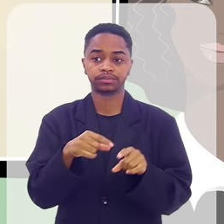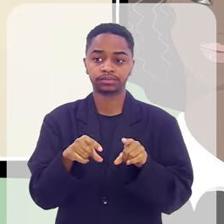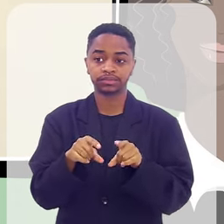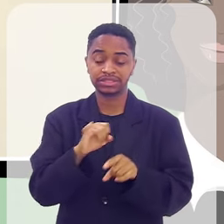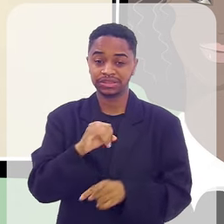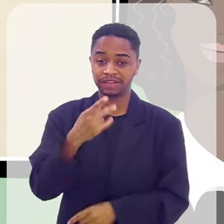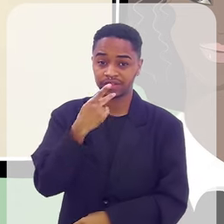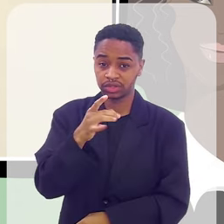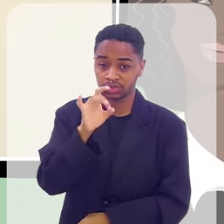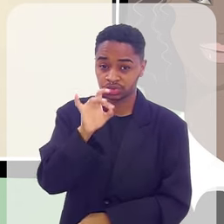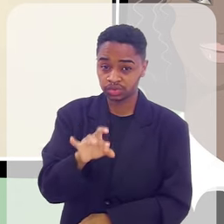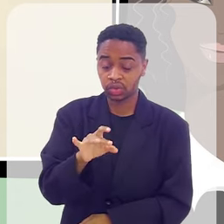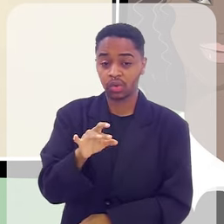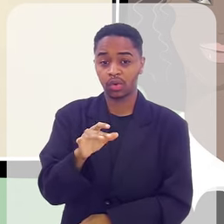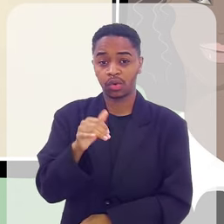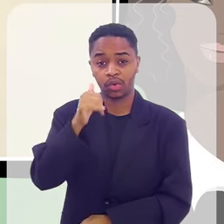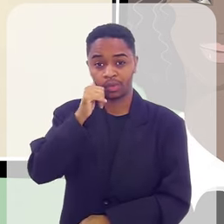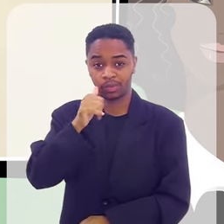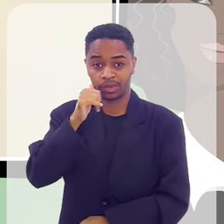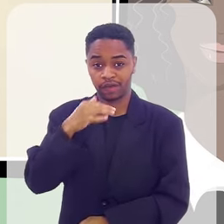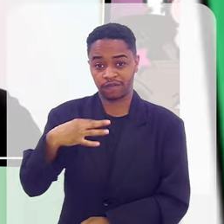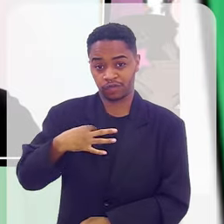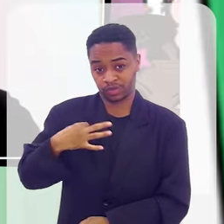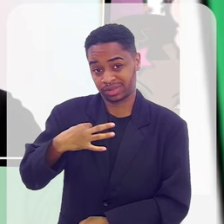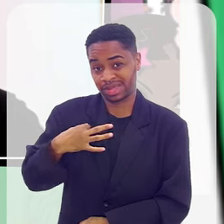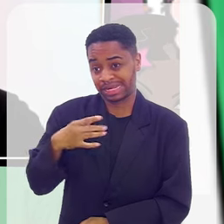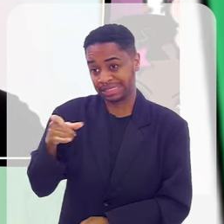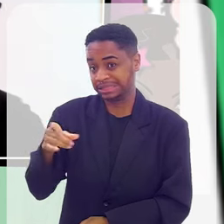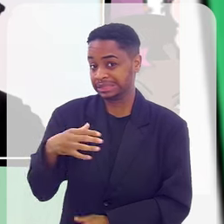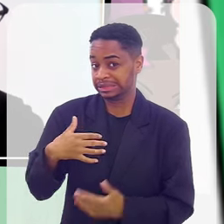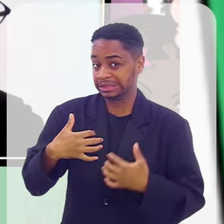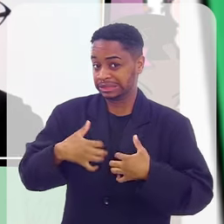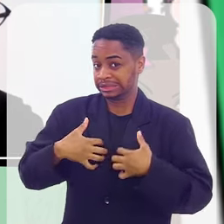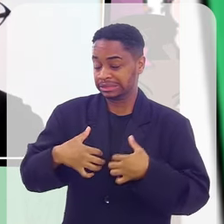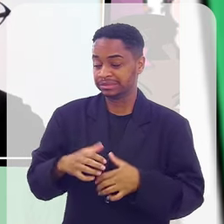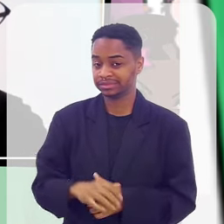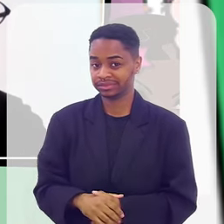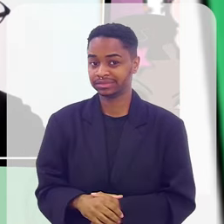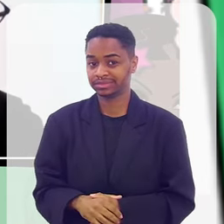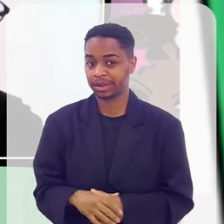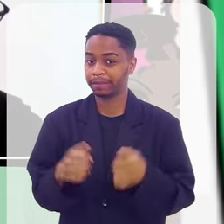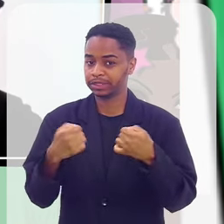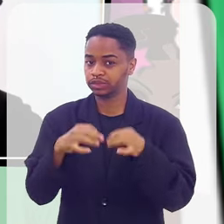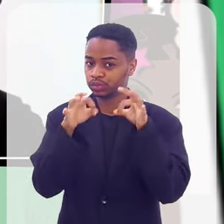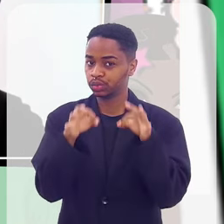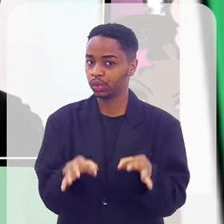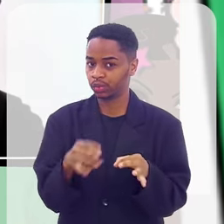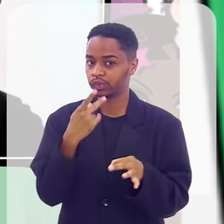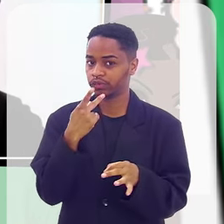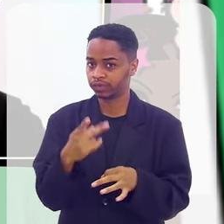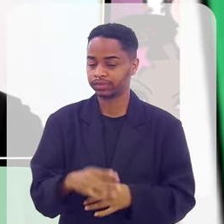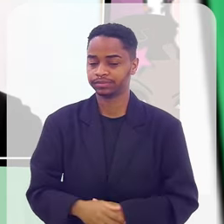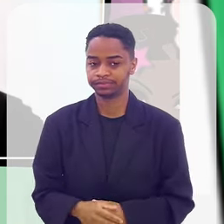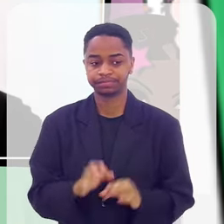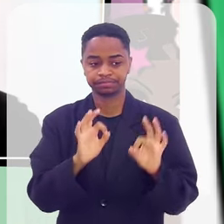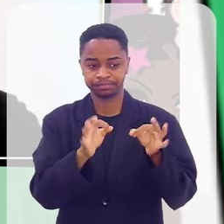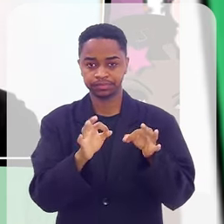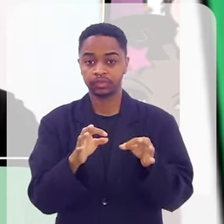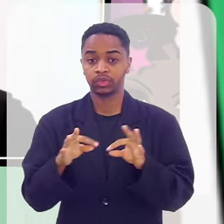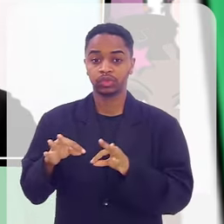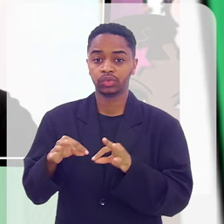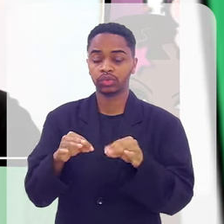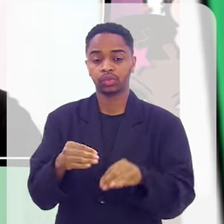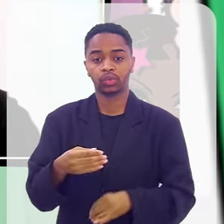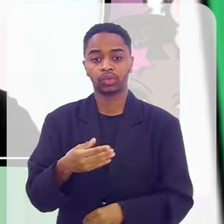Se eu falar só voluntárias, o Jordão vai... É, tem que ser justa, Ilda. Exatamente.